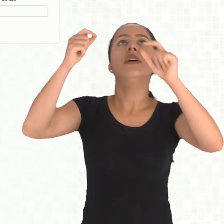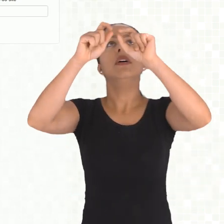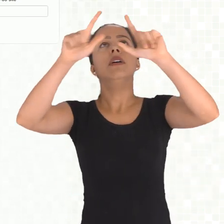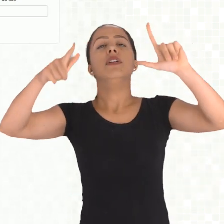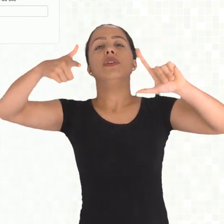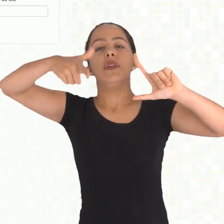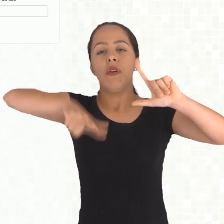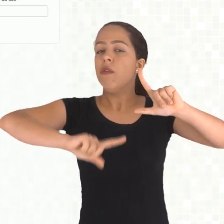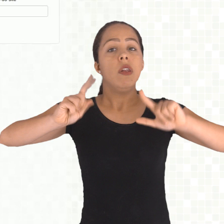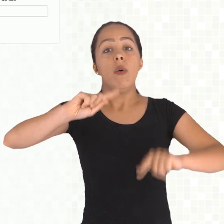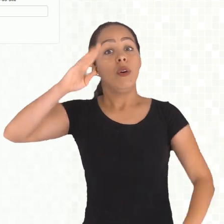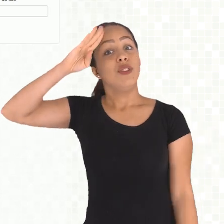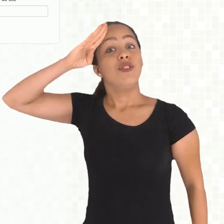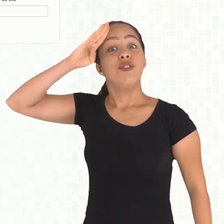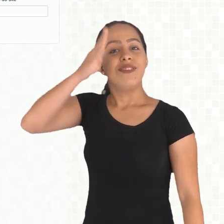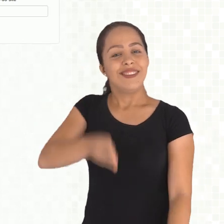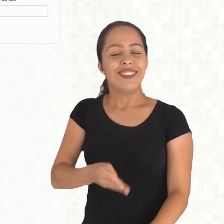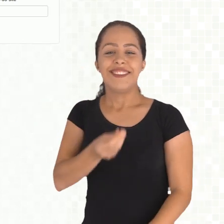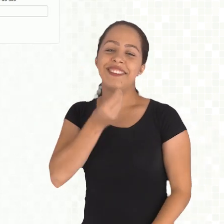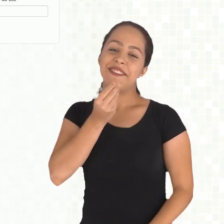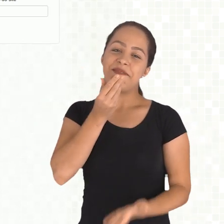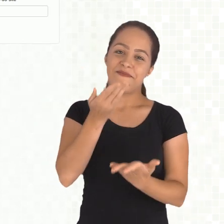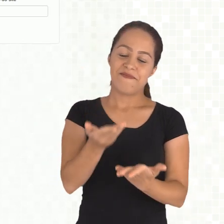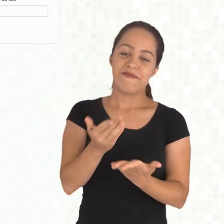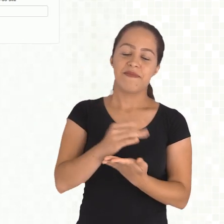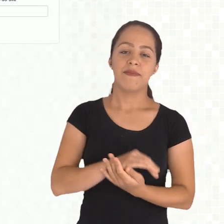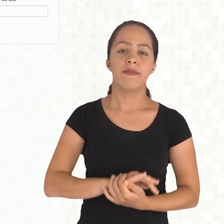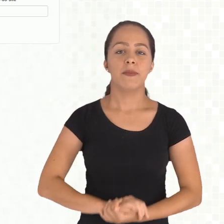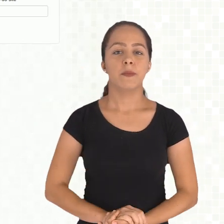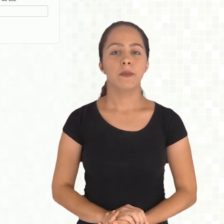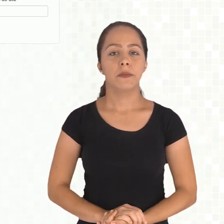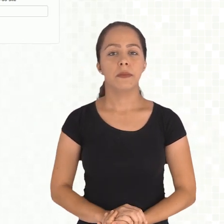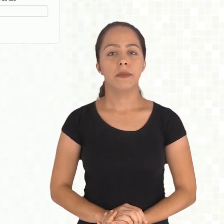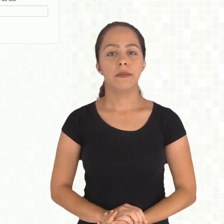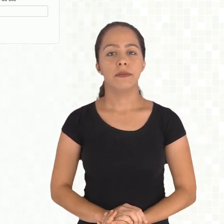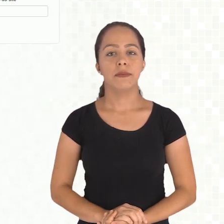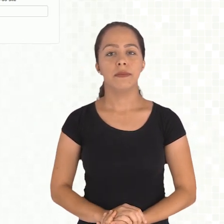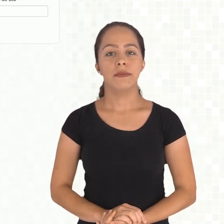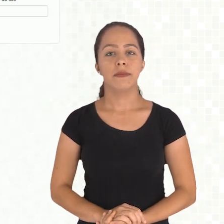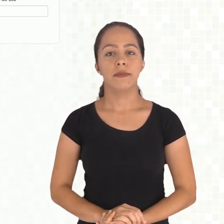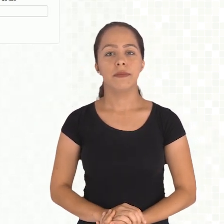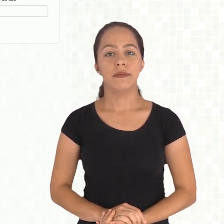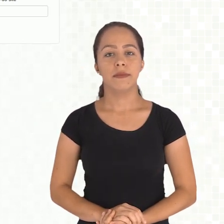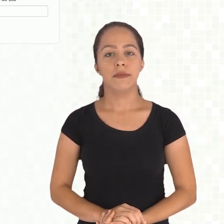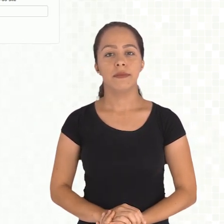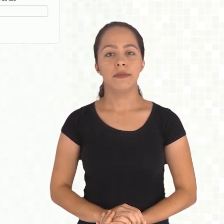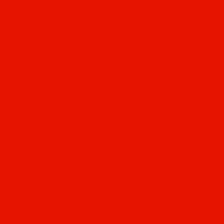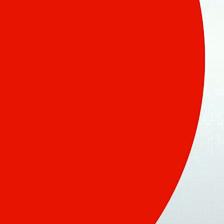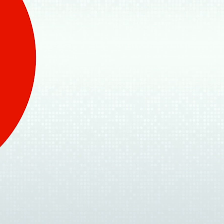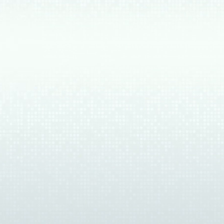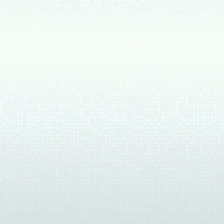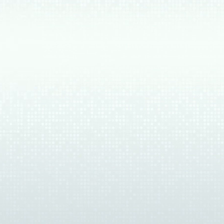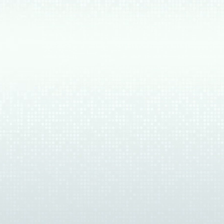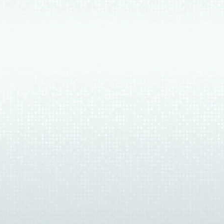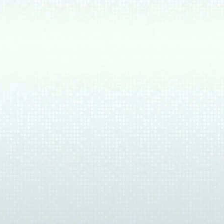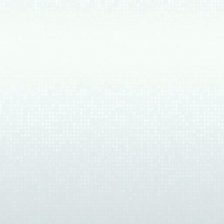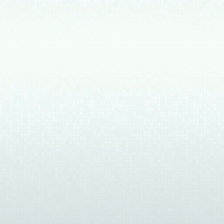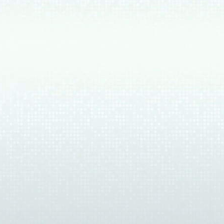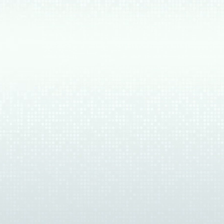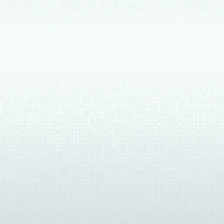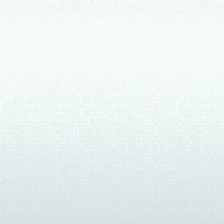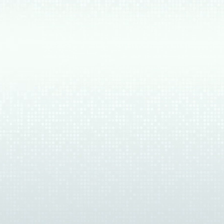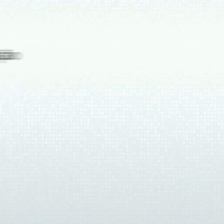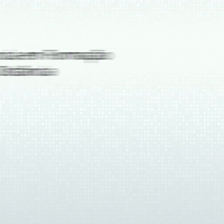caso esse seja o seu desejo, colocar um vídeo diretamente aqui, tá certo? Esse é o rótulo. O aluno